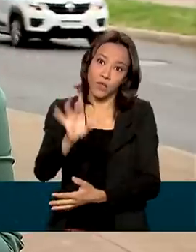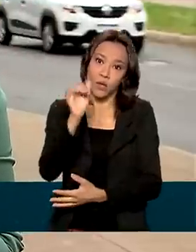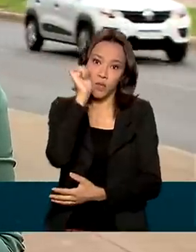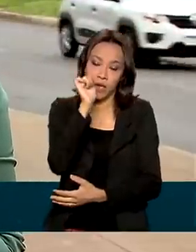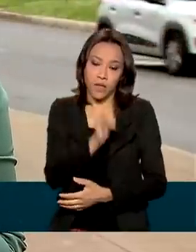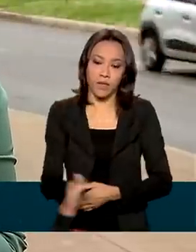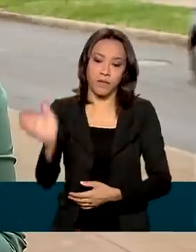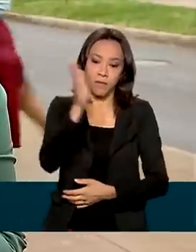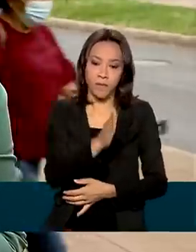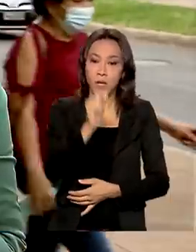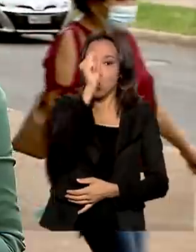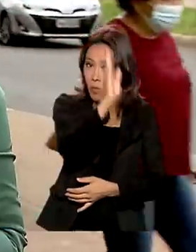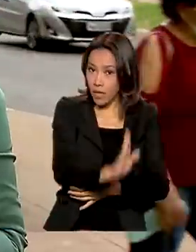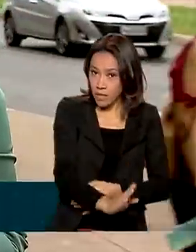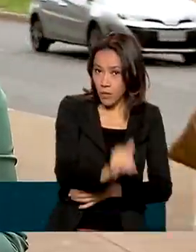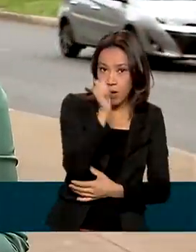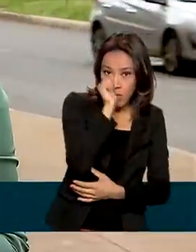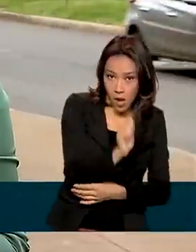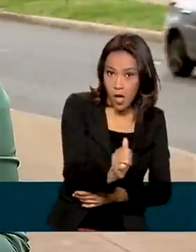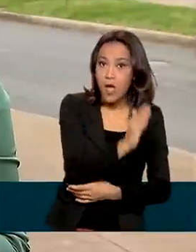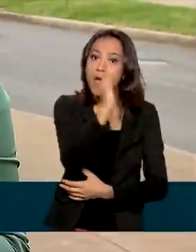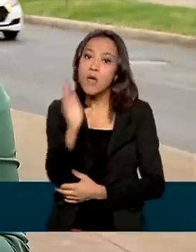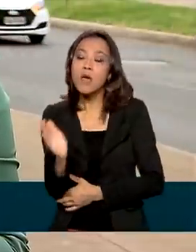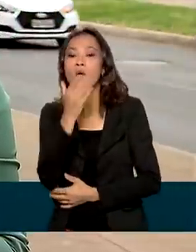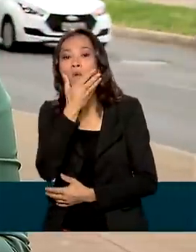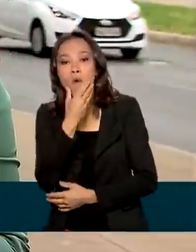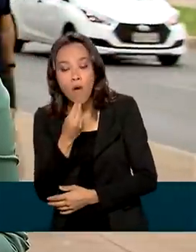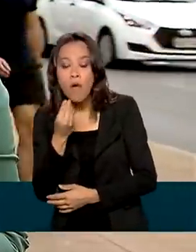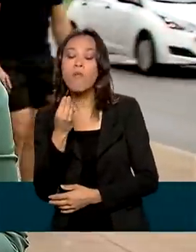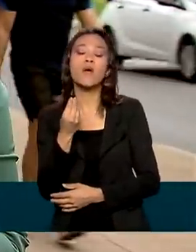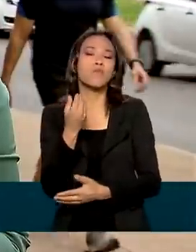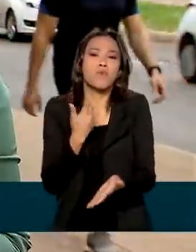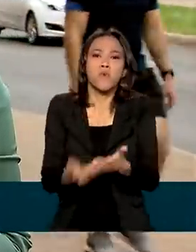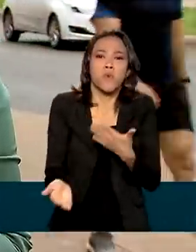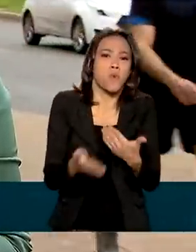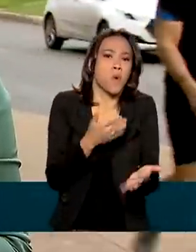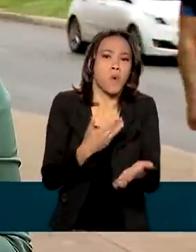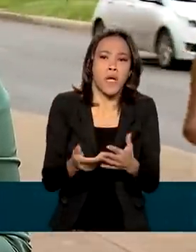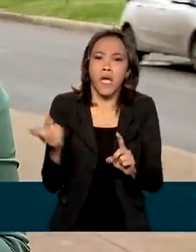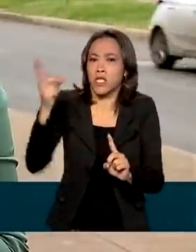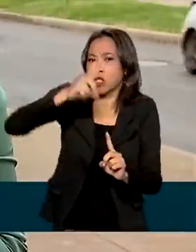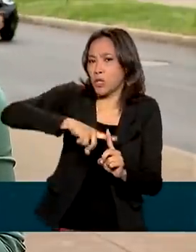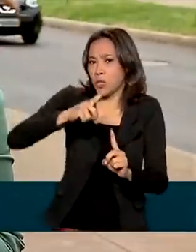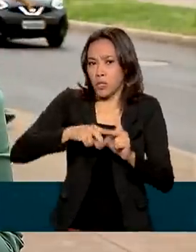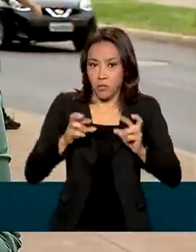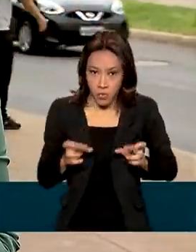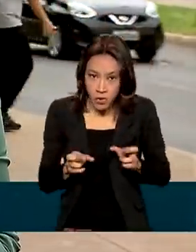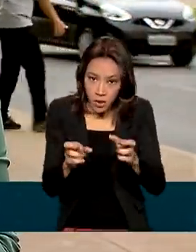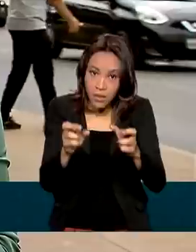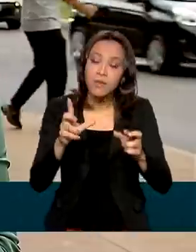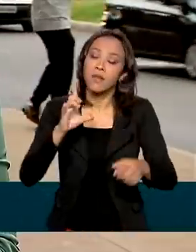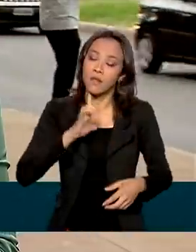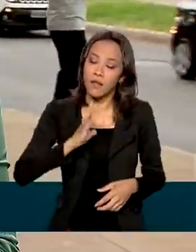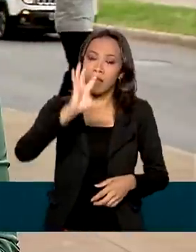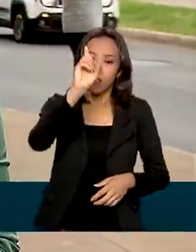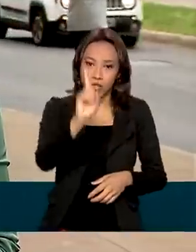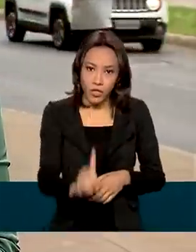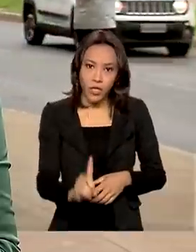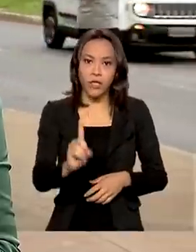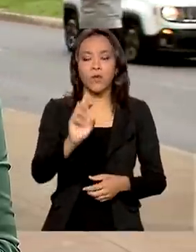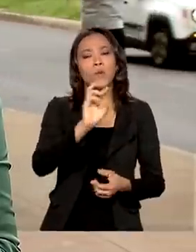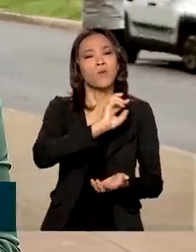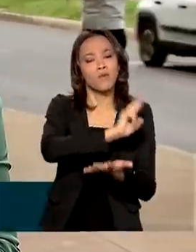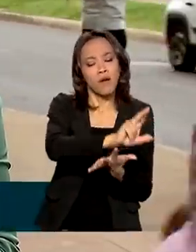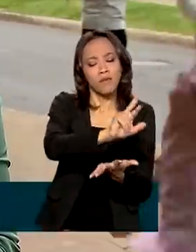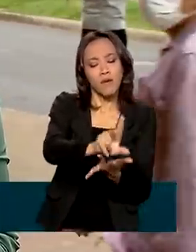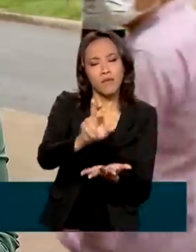No Brasil, tanto a mulher quanto o homem diagnosticado com qualquer tipo de câncer tem direito a uma série